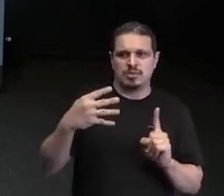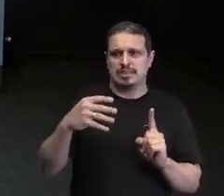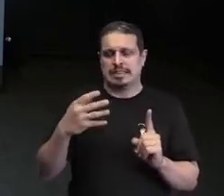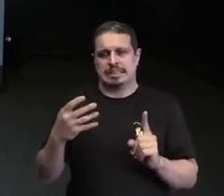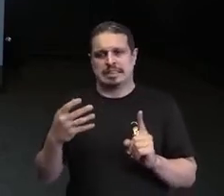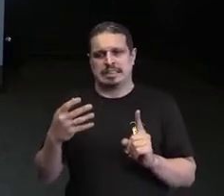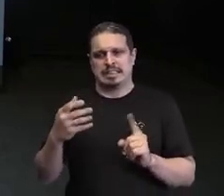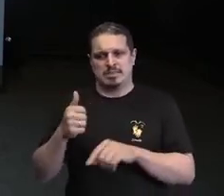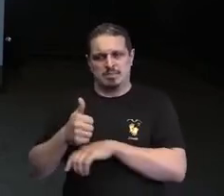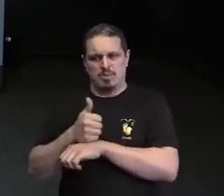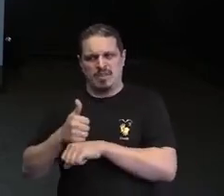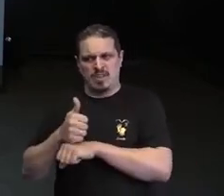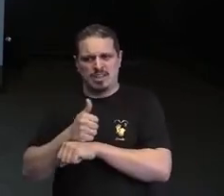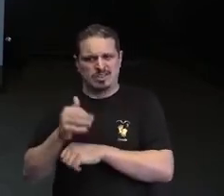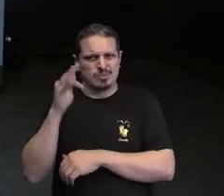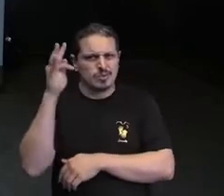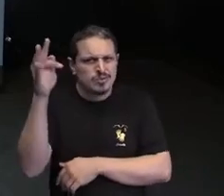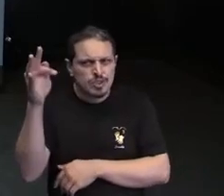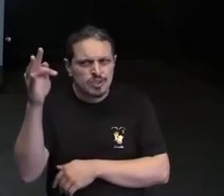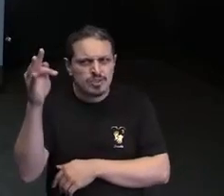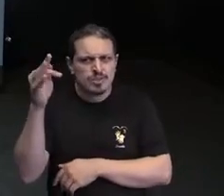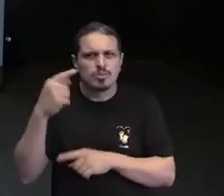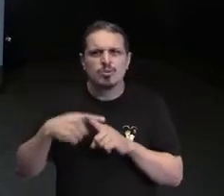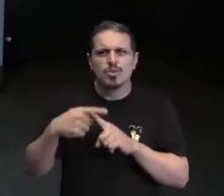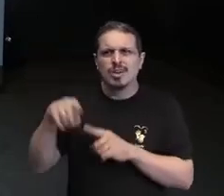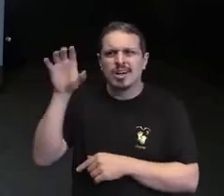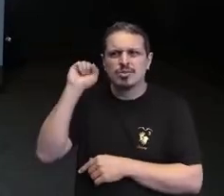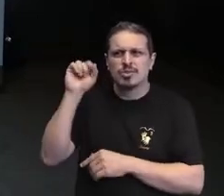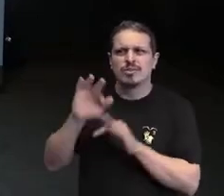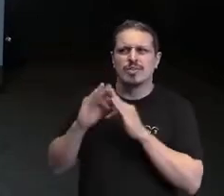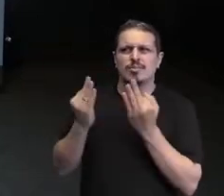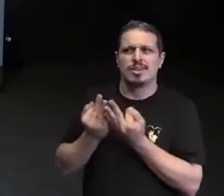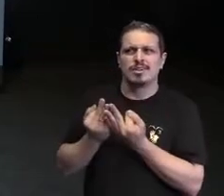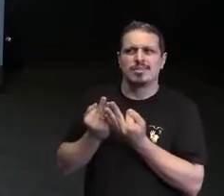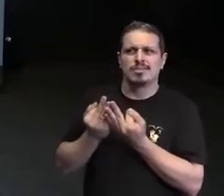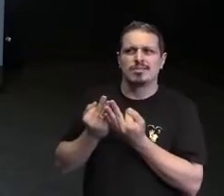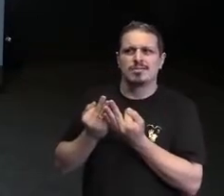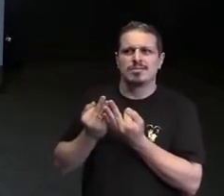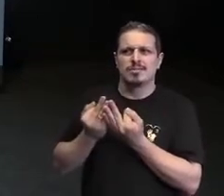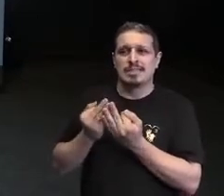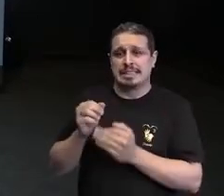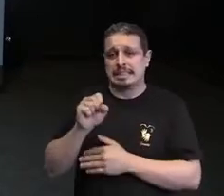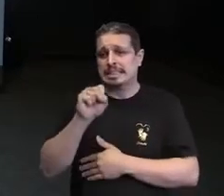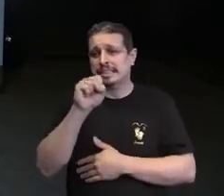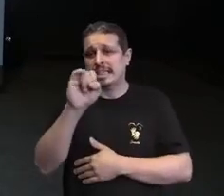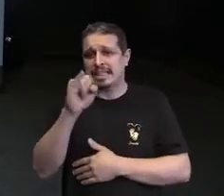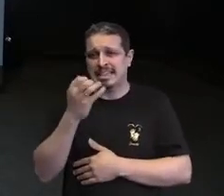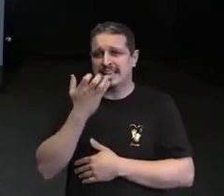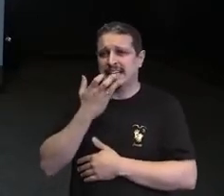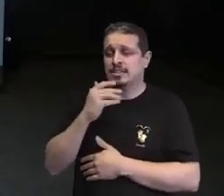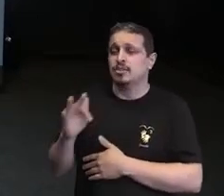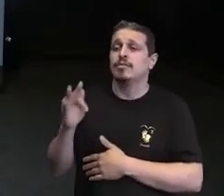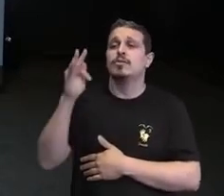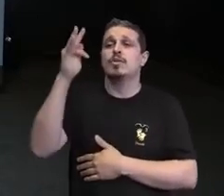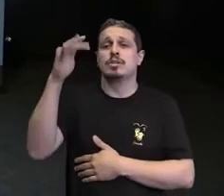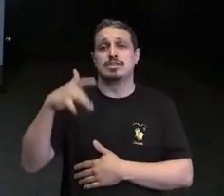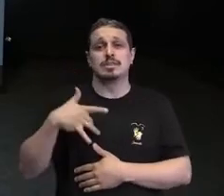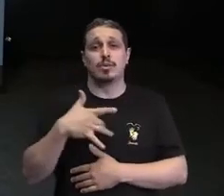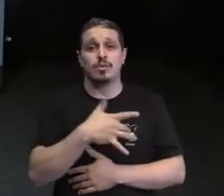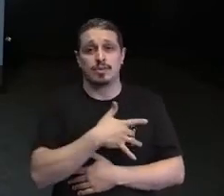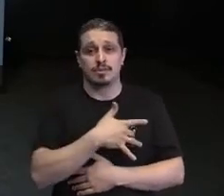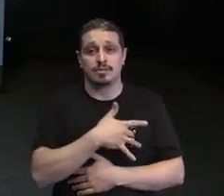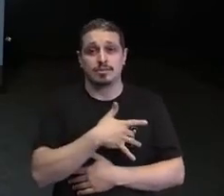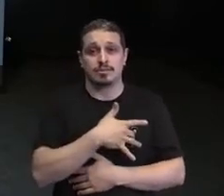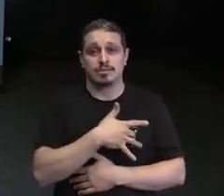preconceituoso e LGBTfóbico. Se essa criança, que no futuro vai ser um profissional da saúde, ele